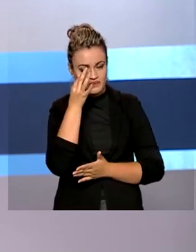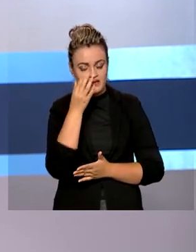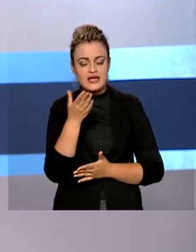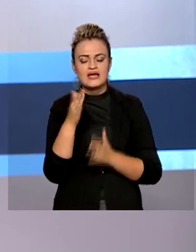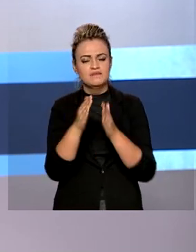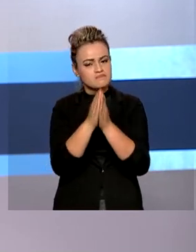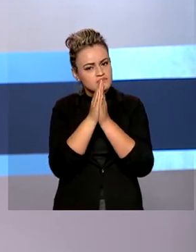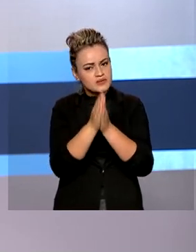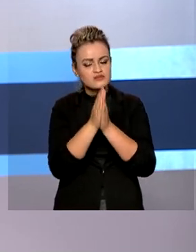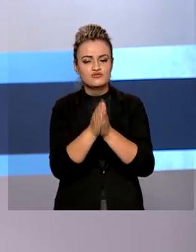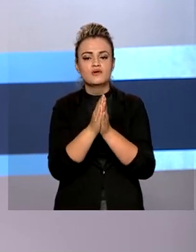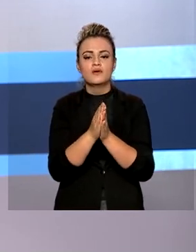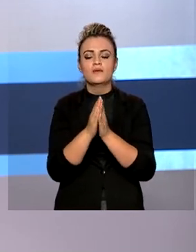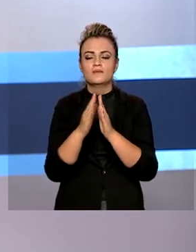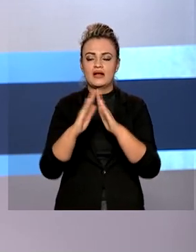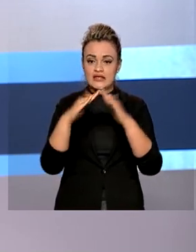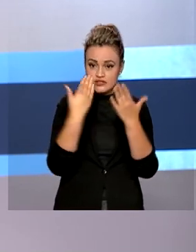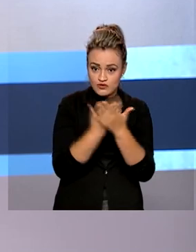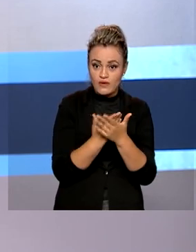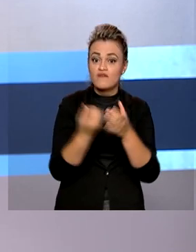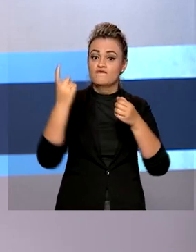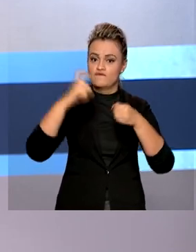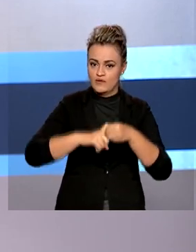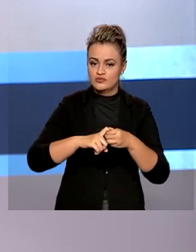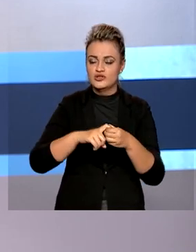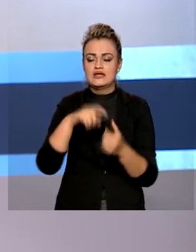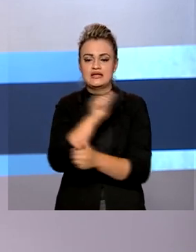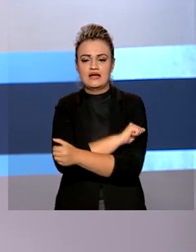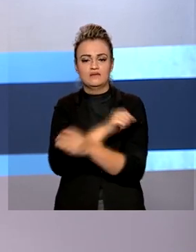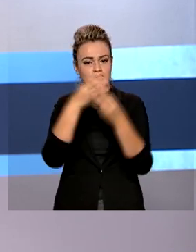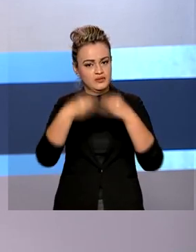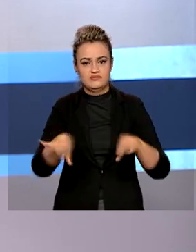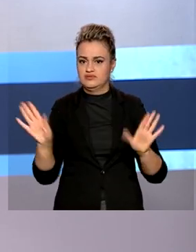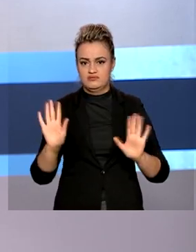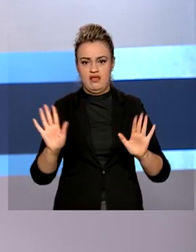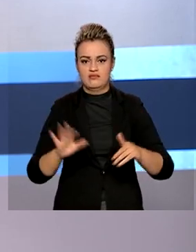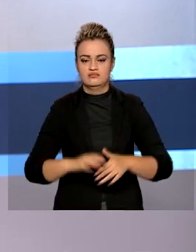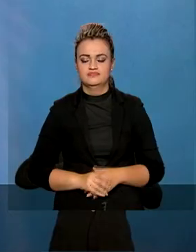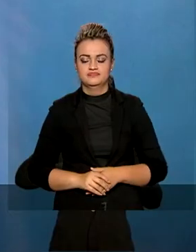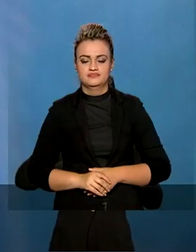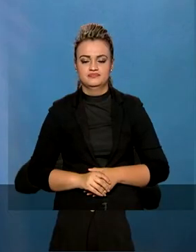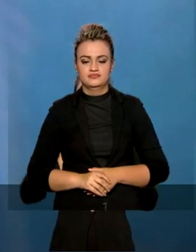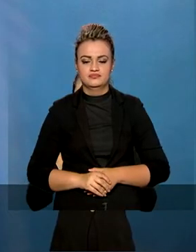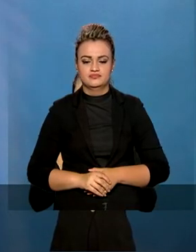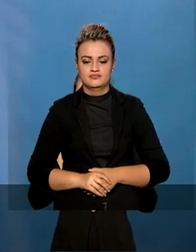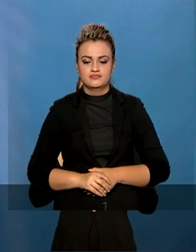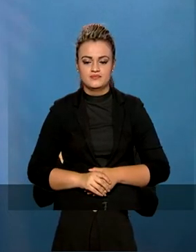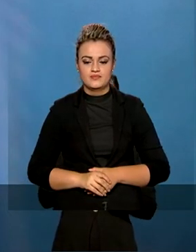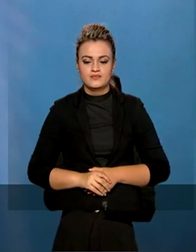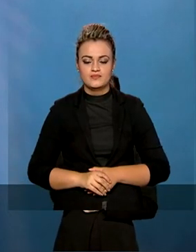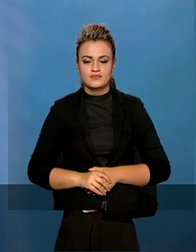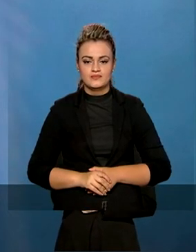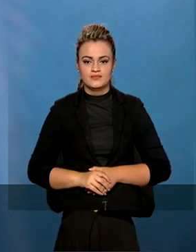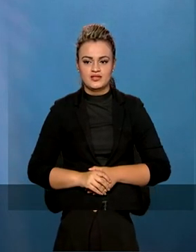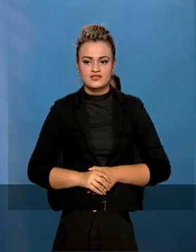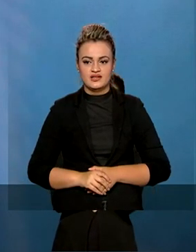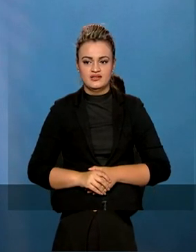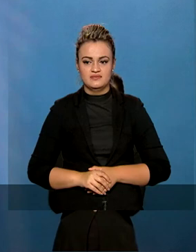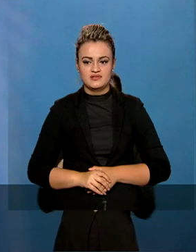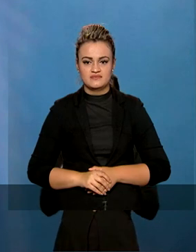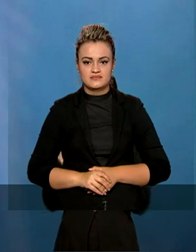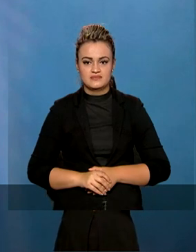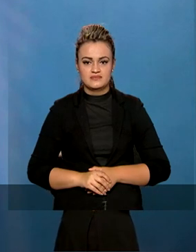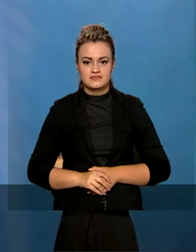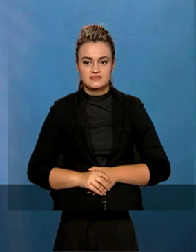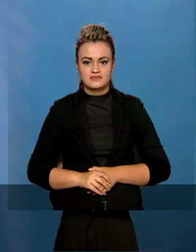fez um apelo para que as escolas retornem e os alunos não sejam prejudicados. Fornecemos protocolos